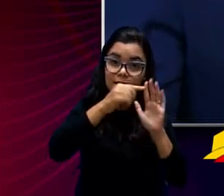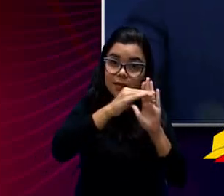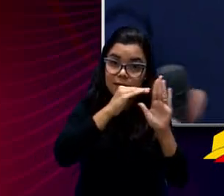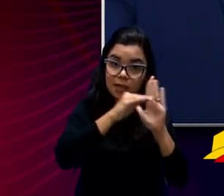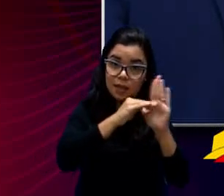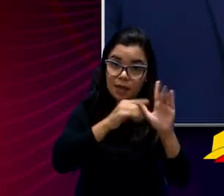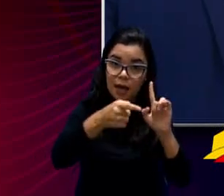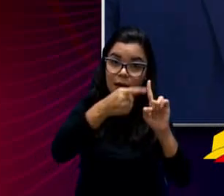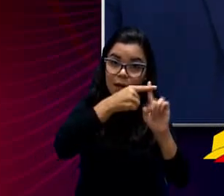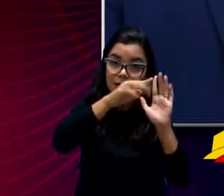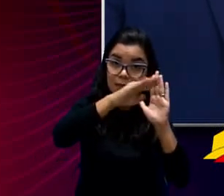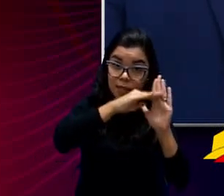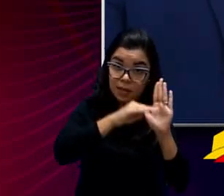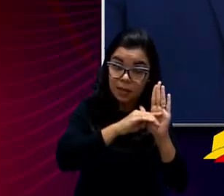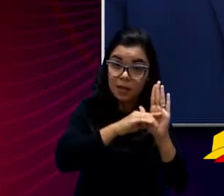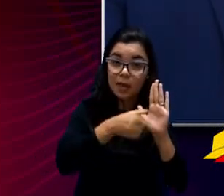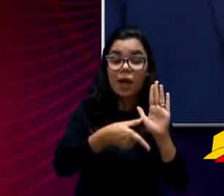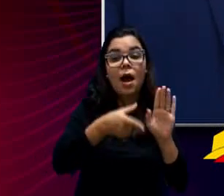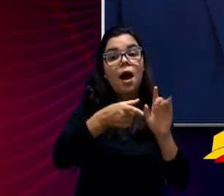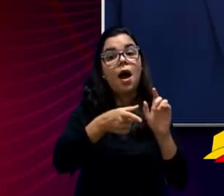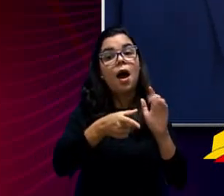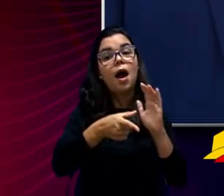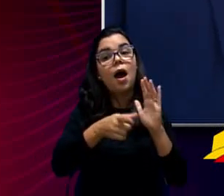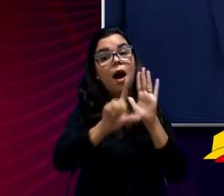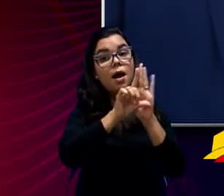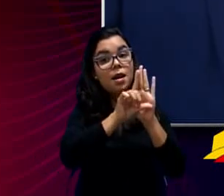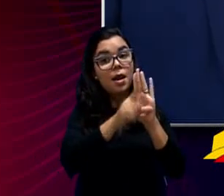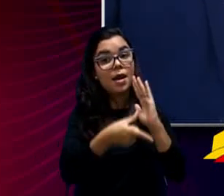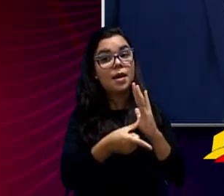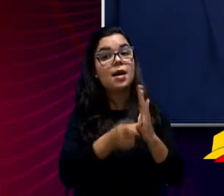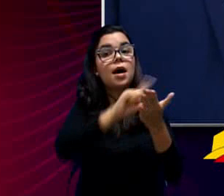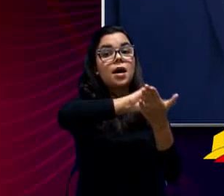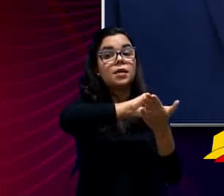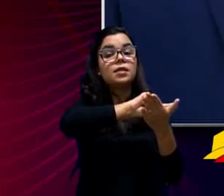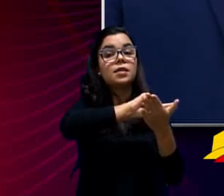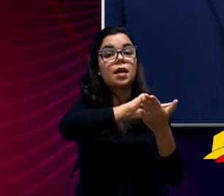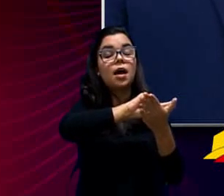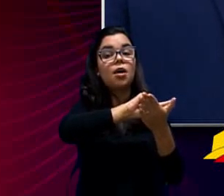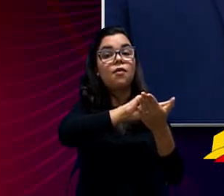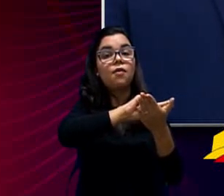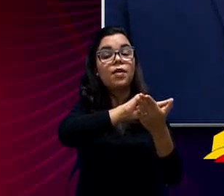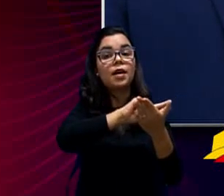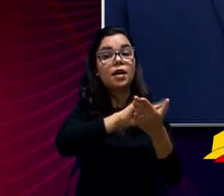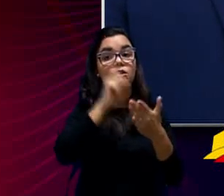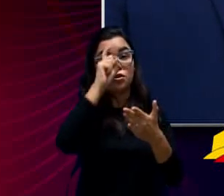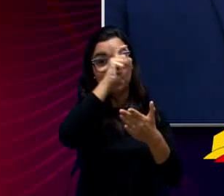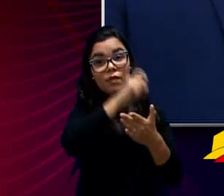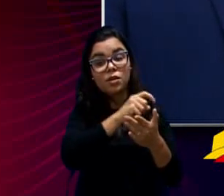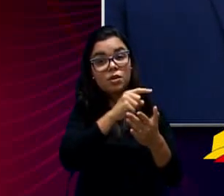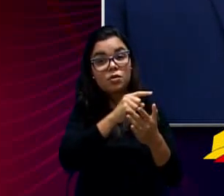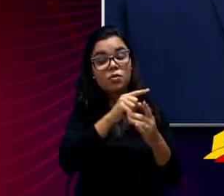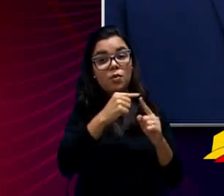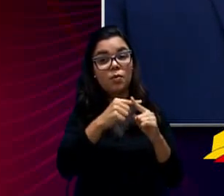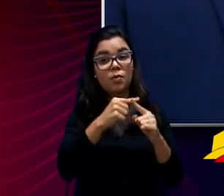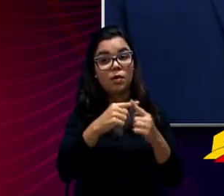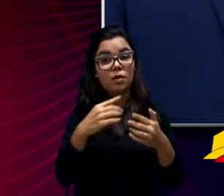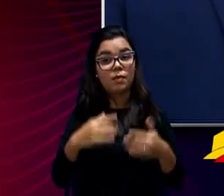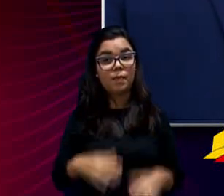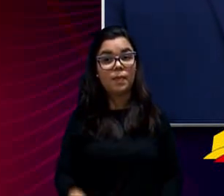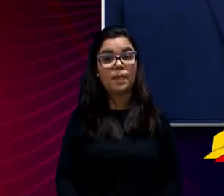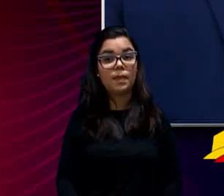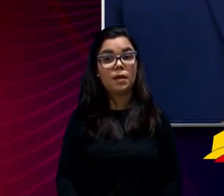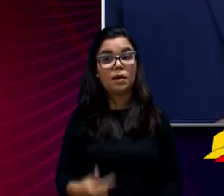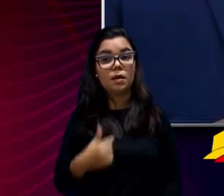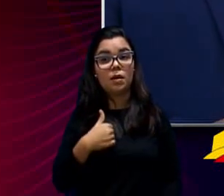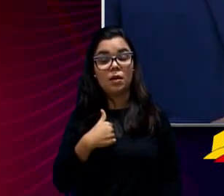que a lei anterior ela fica prejudicada, fica expressamente revogada. Eu só vou analisar, em princípio, eu não